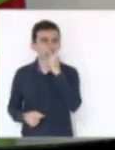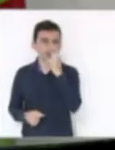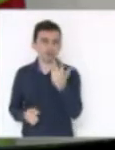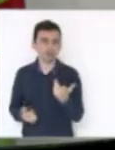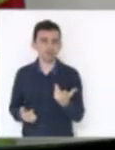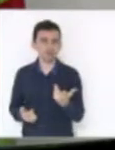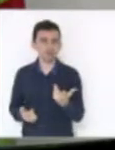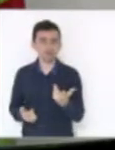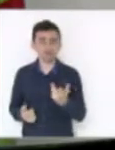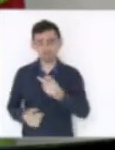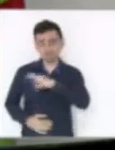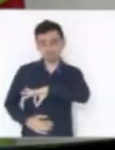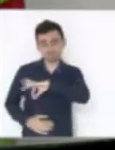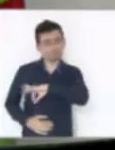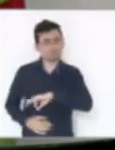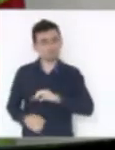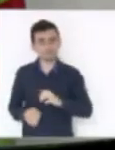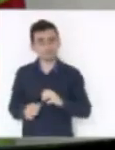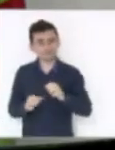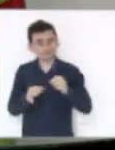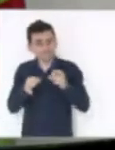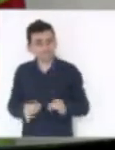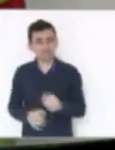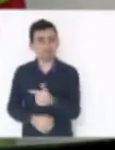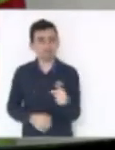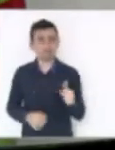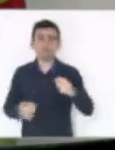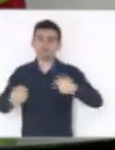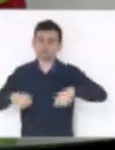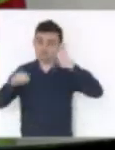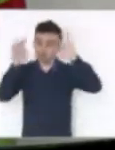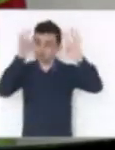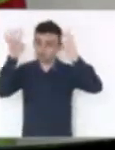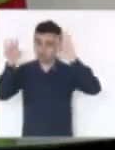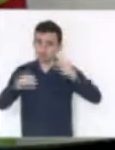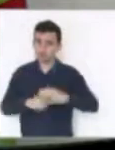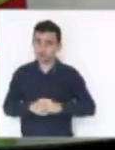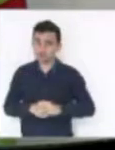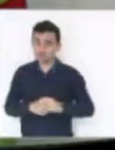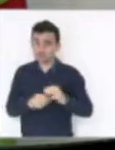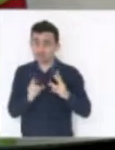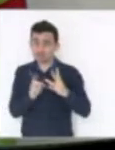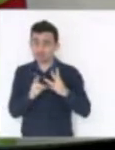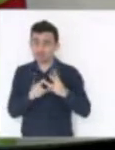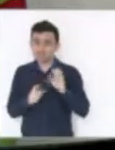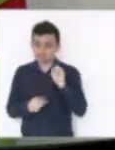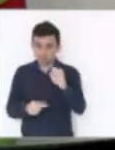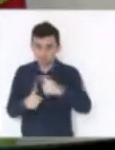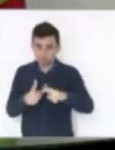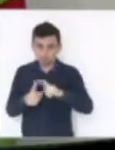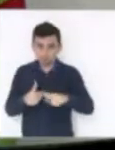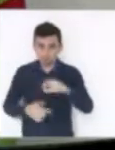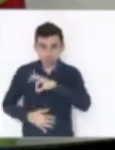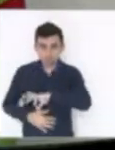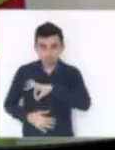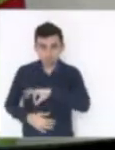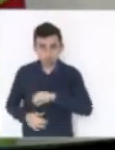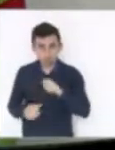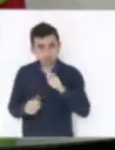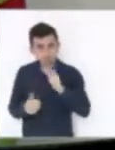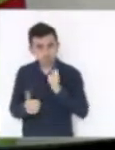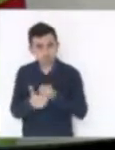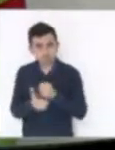de pagamento em dia. E terceira reflexão é que, se há problemas na folha, não será